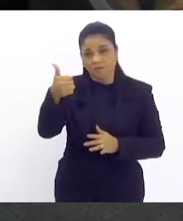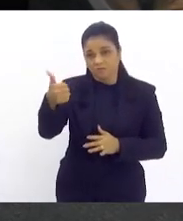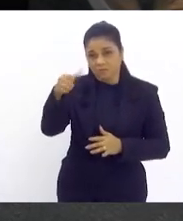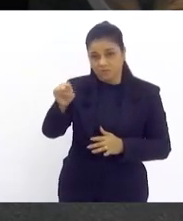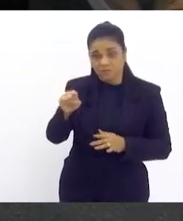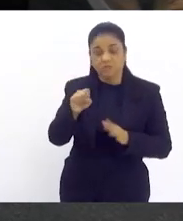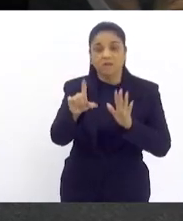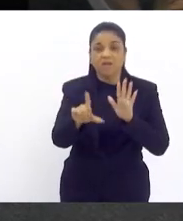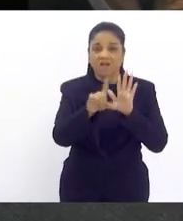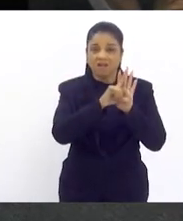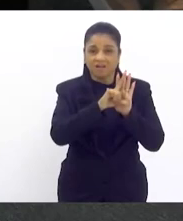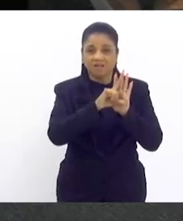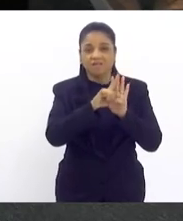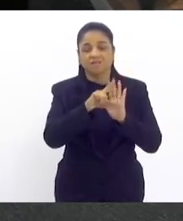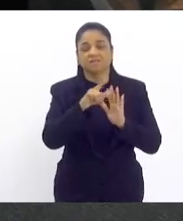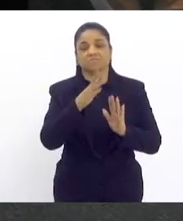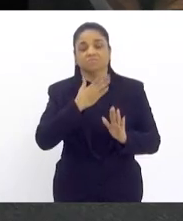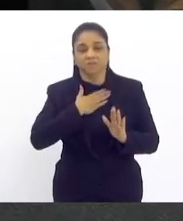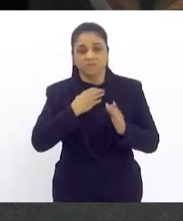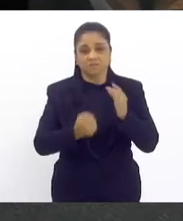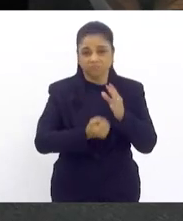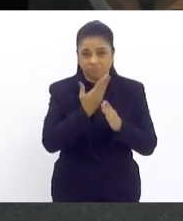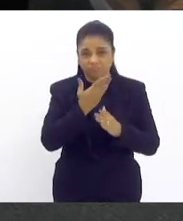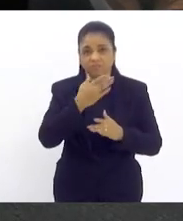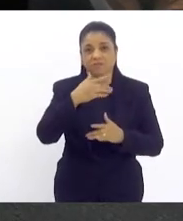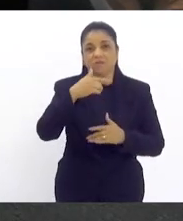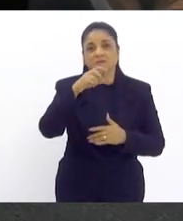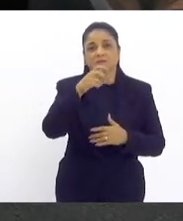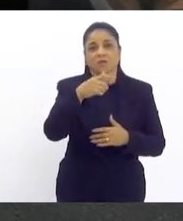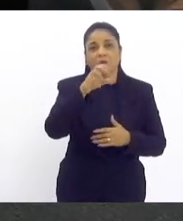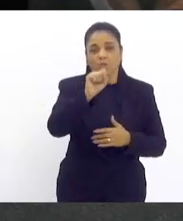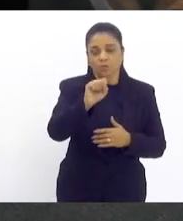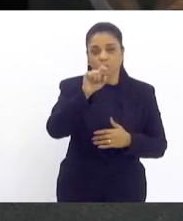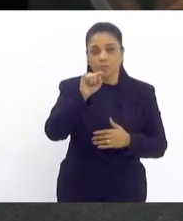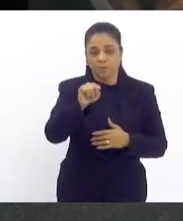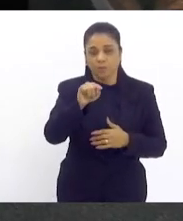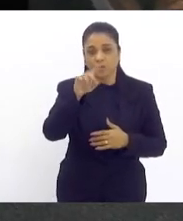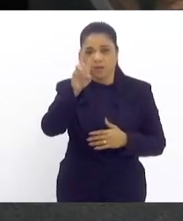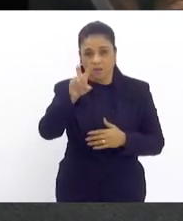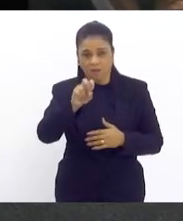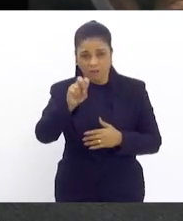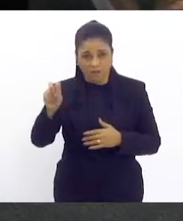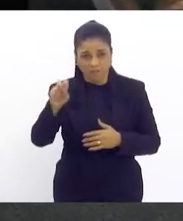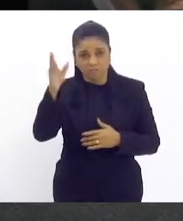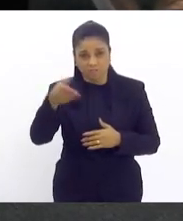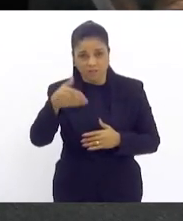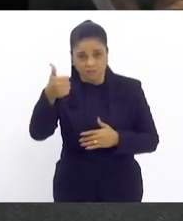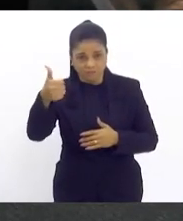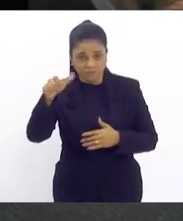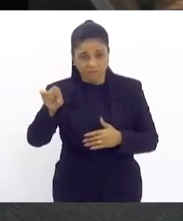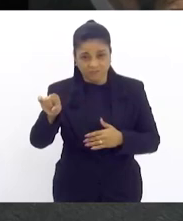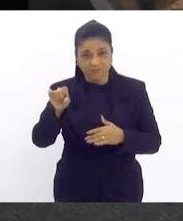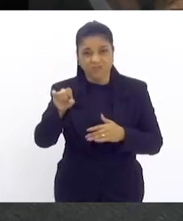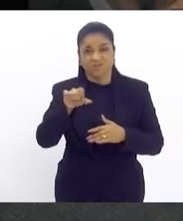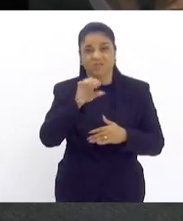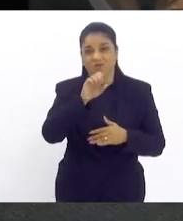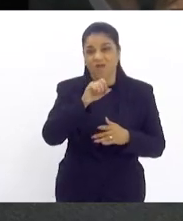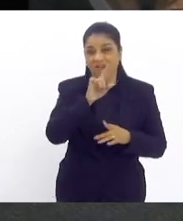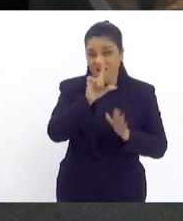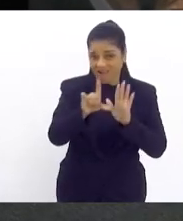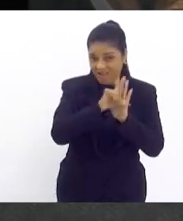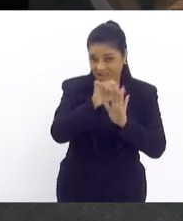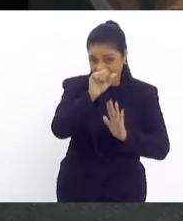também a lei de minha autoria, 8500 de 2019. E essa lei 8500 de